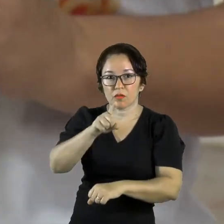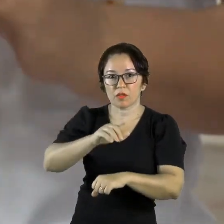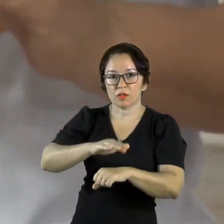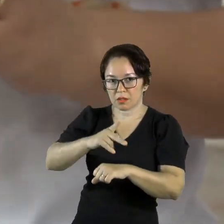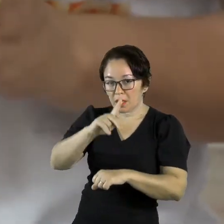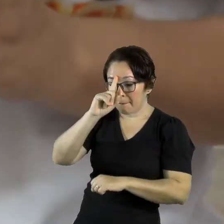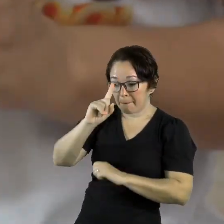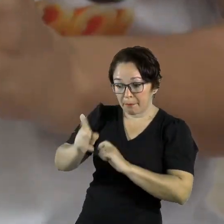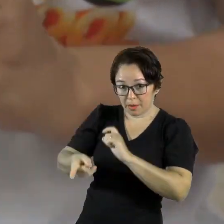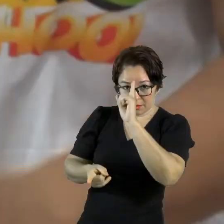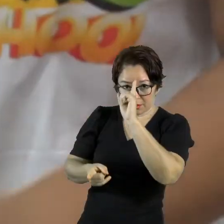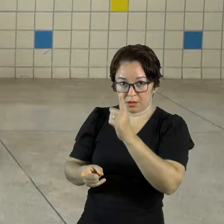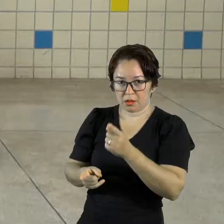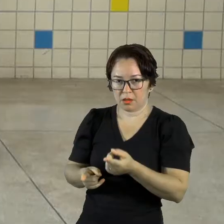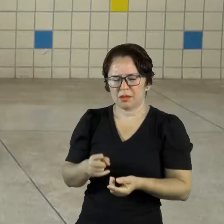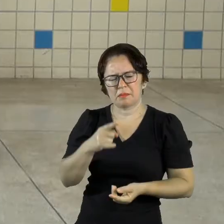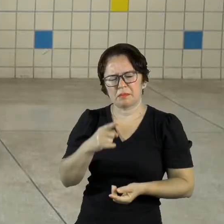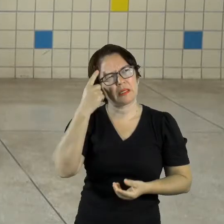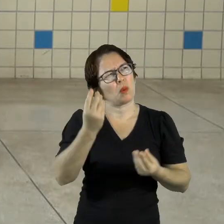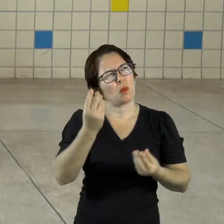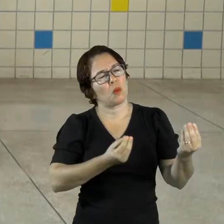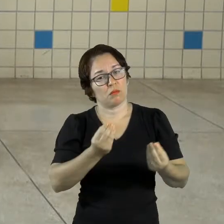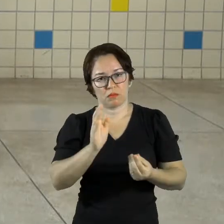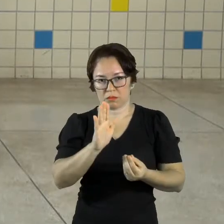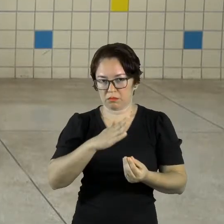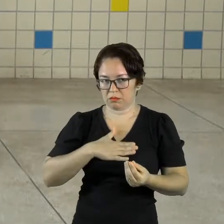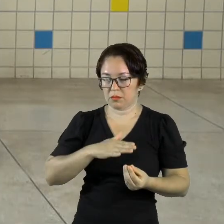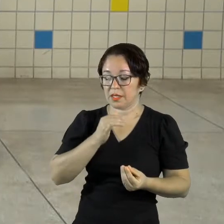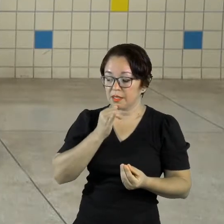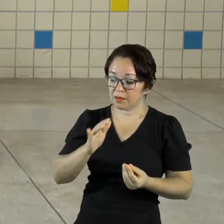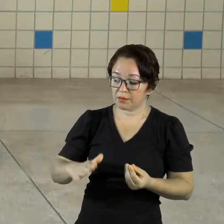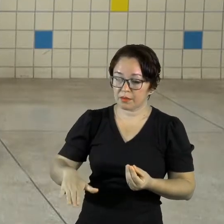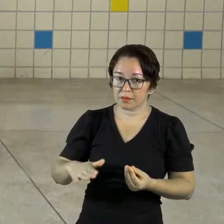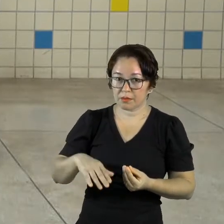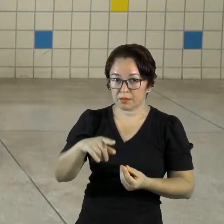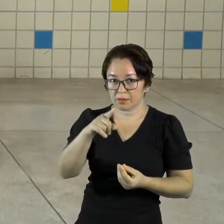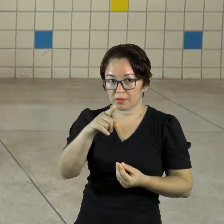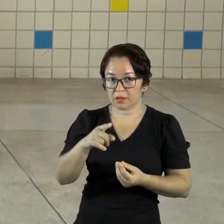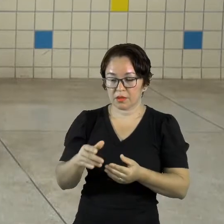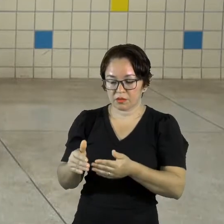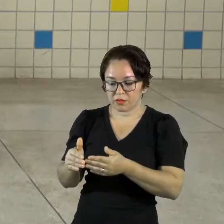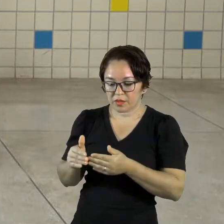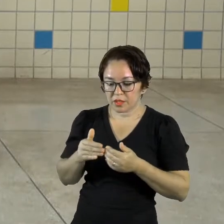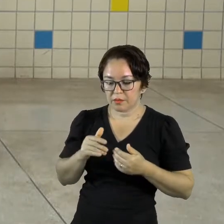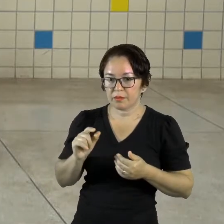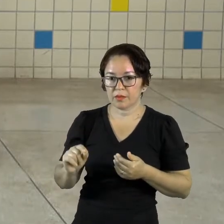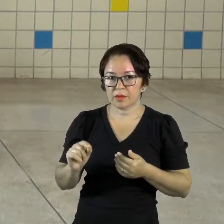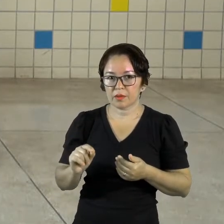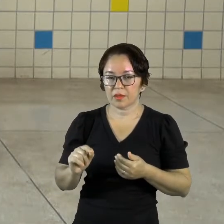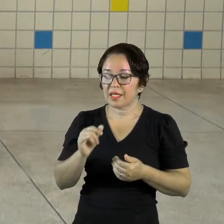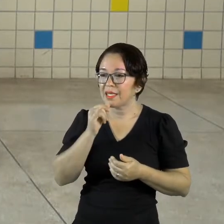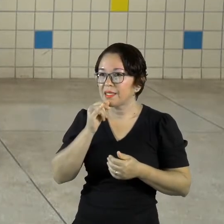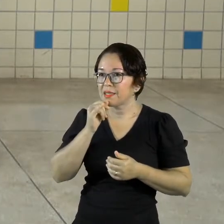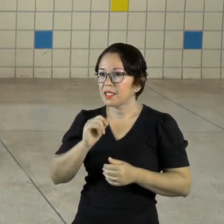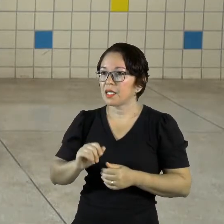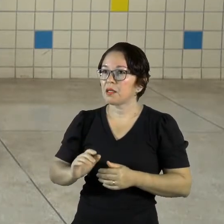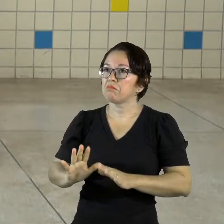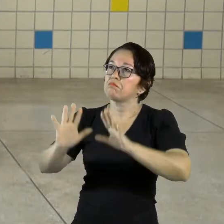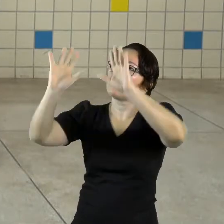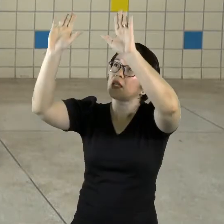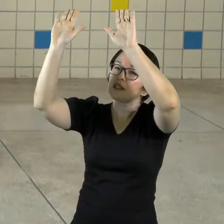Como professora? Peça para que a criança realize o movimento Para cima, para